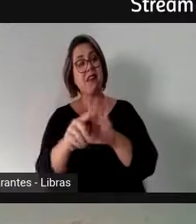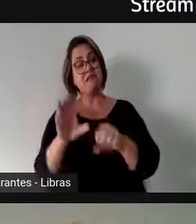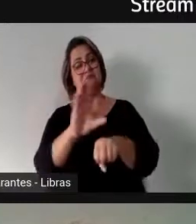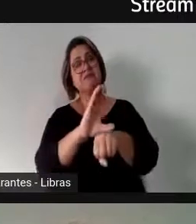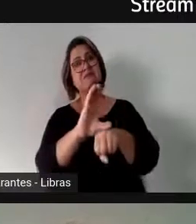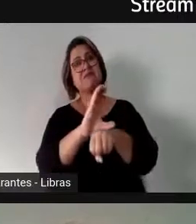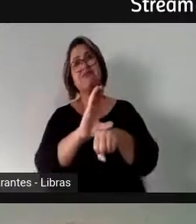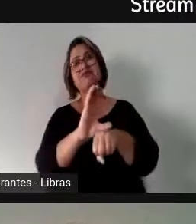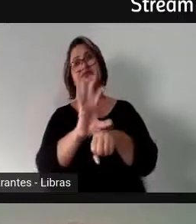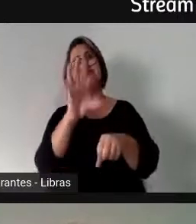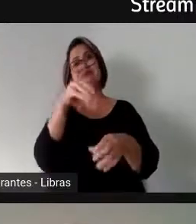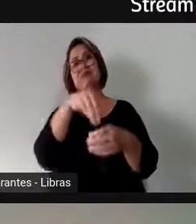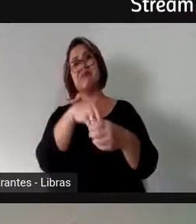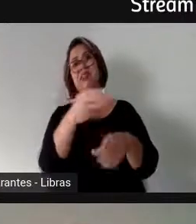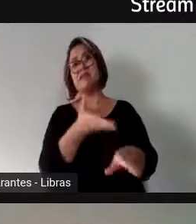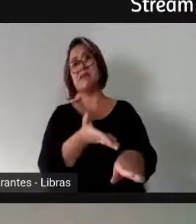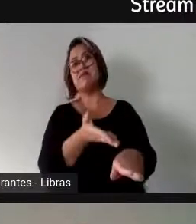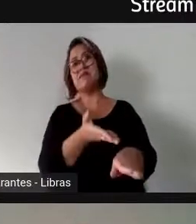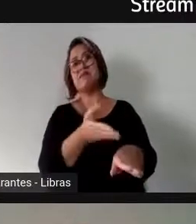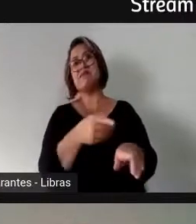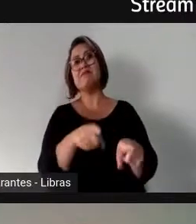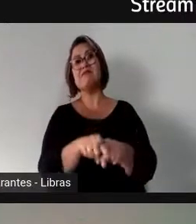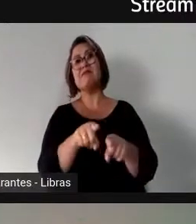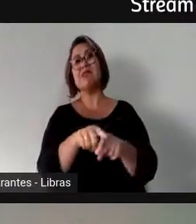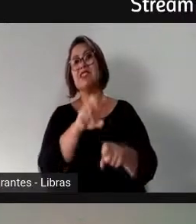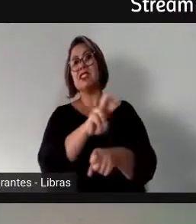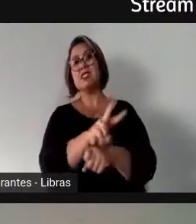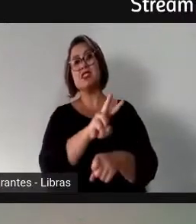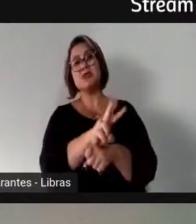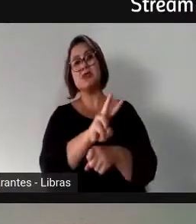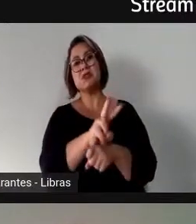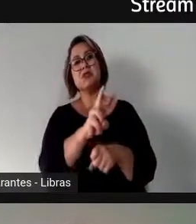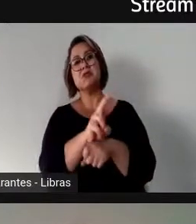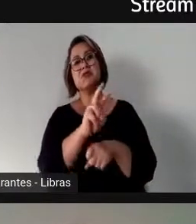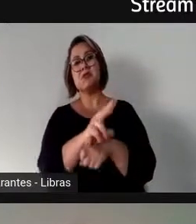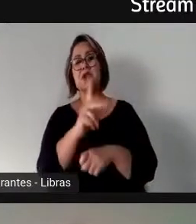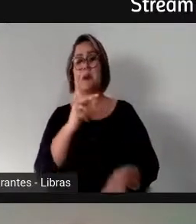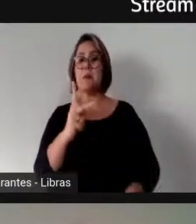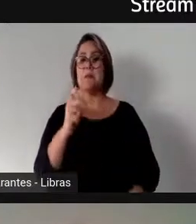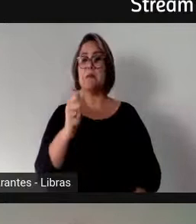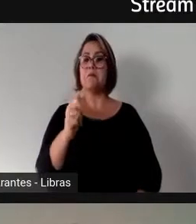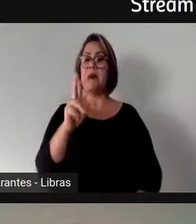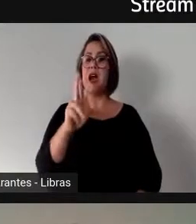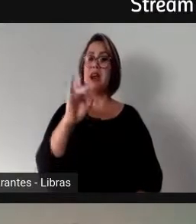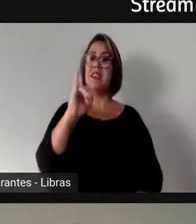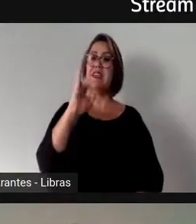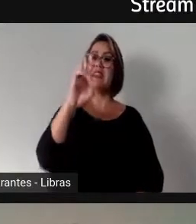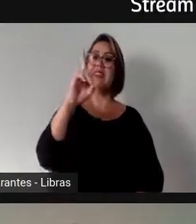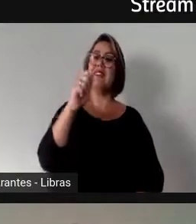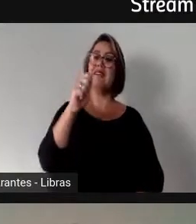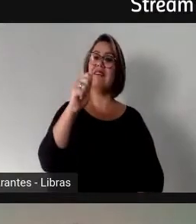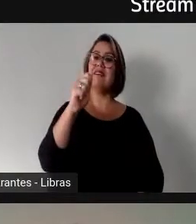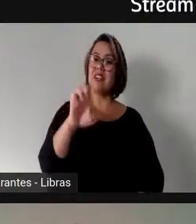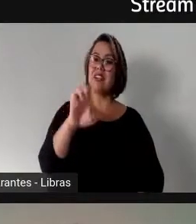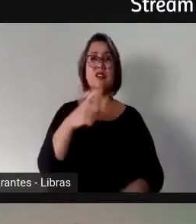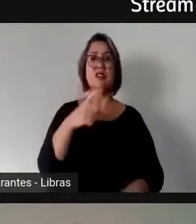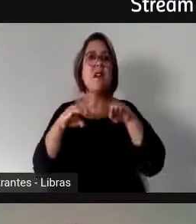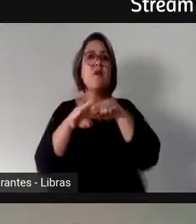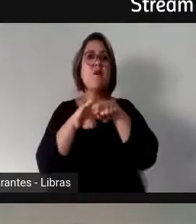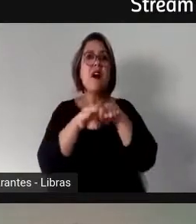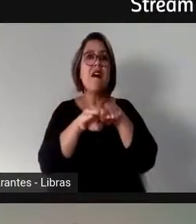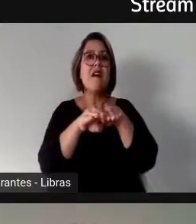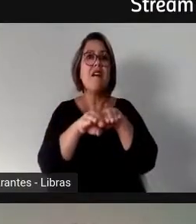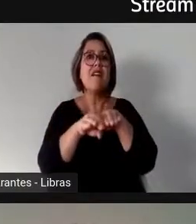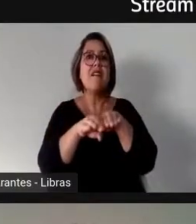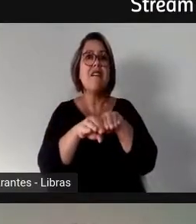na Constituição, esse fundamento da paridade. Isso tudo se eu não quiser olhar para a vida. É só olhar para o